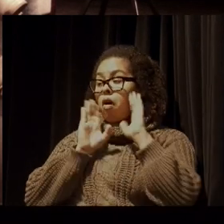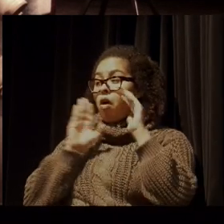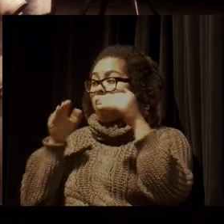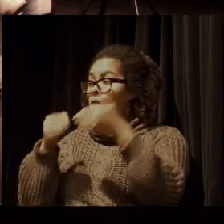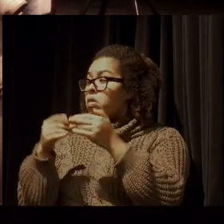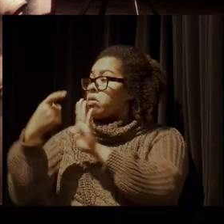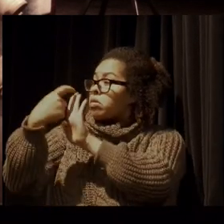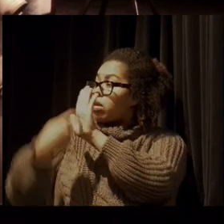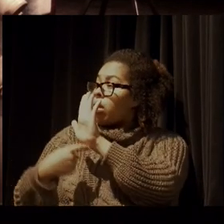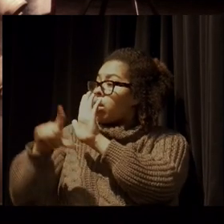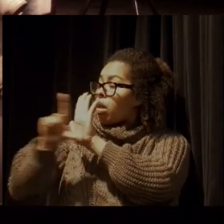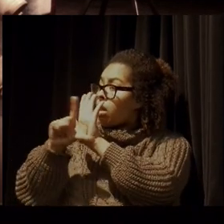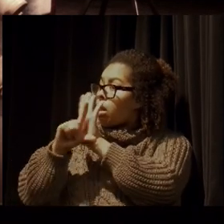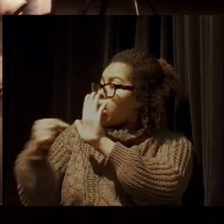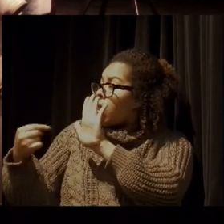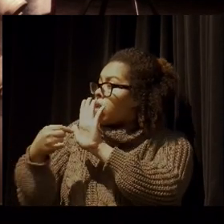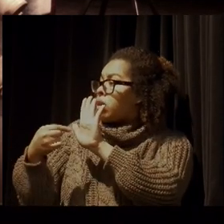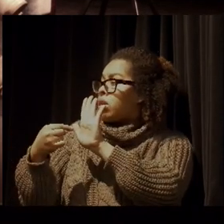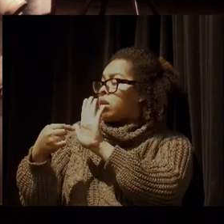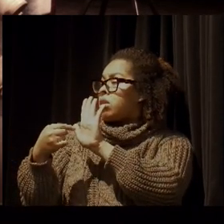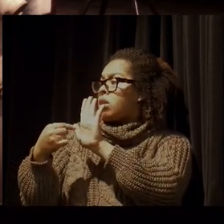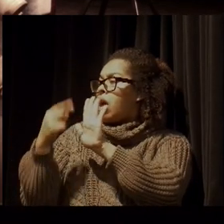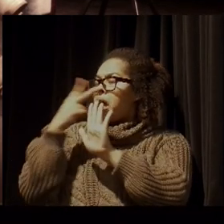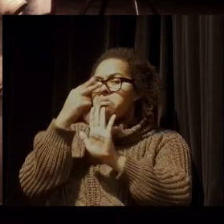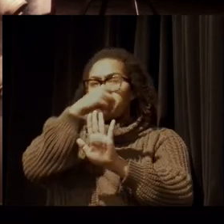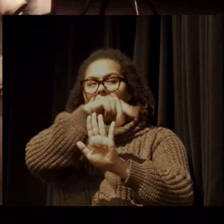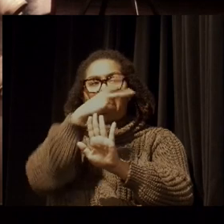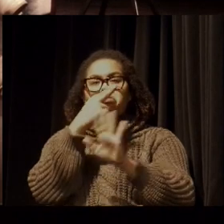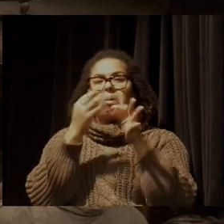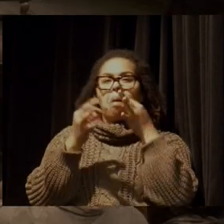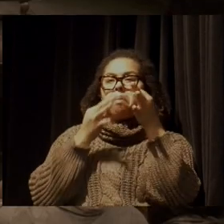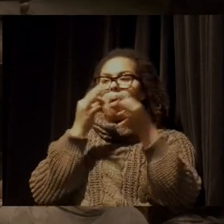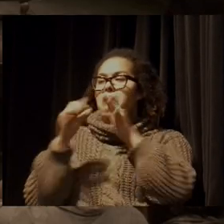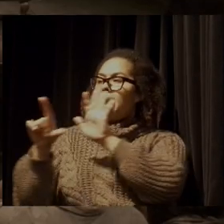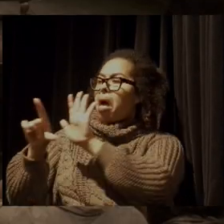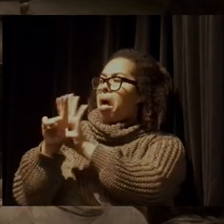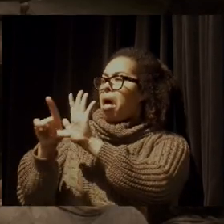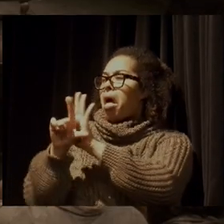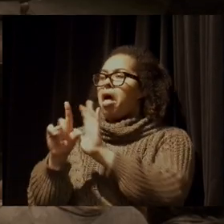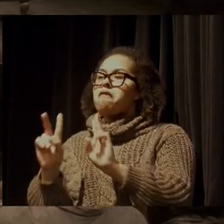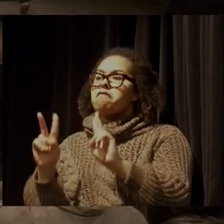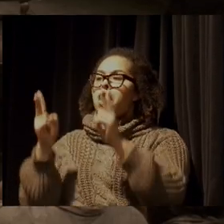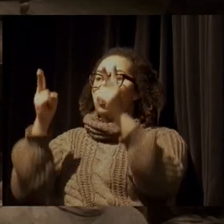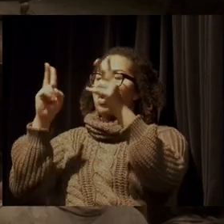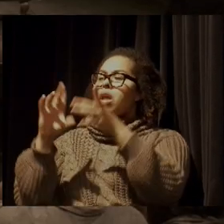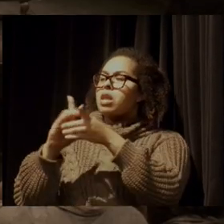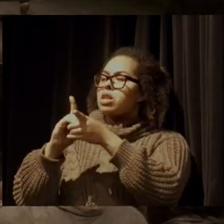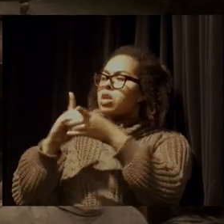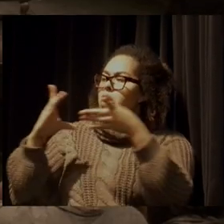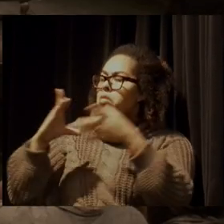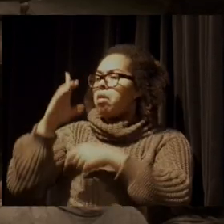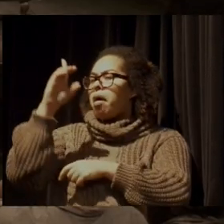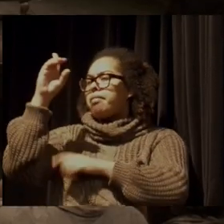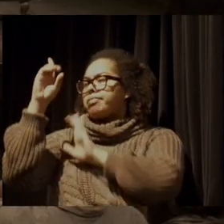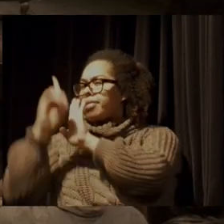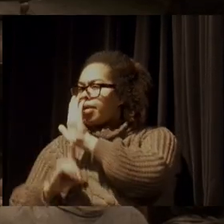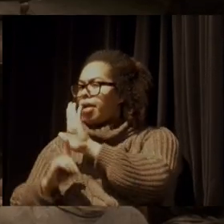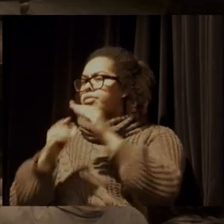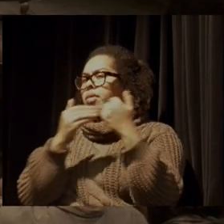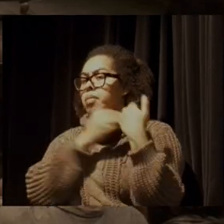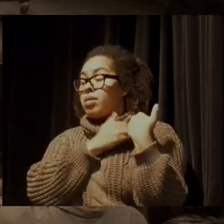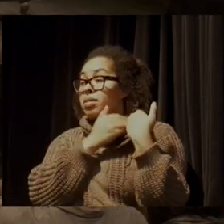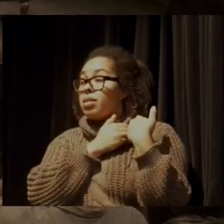o texto da lei, ao contrário do que as pessoas falam, quer dizer, a lei valoriza muito a democracia, direitos e deveres.